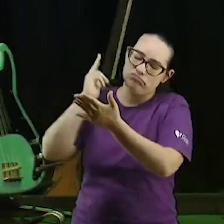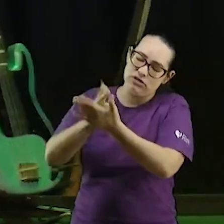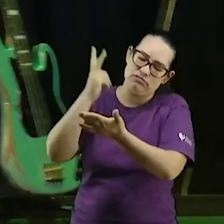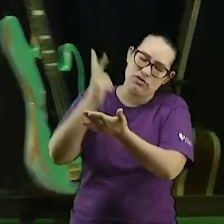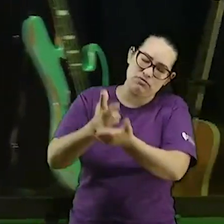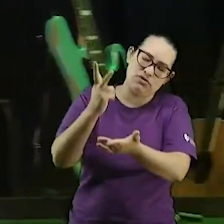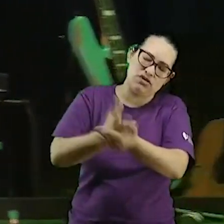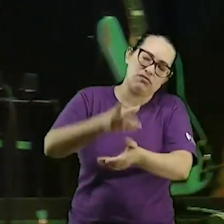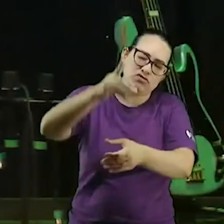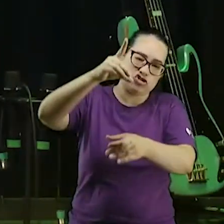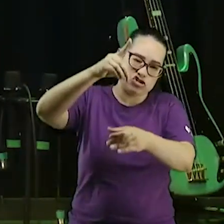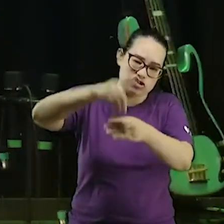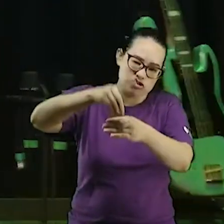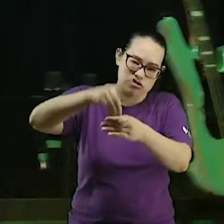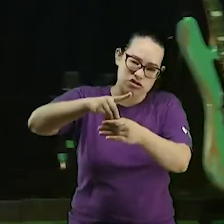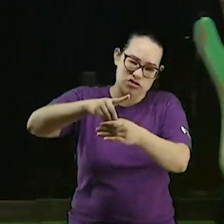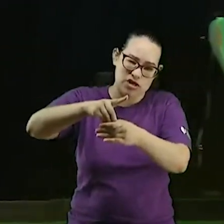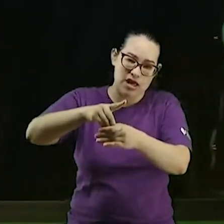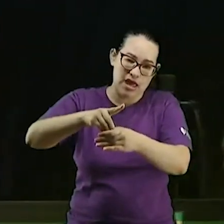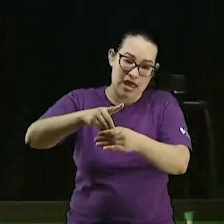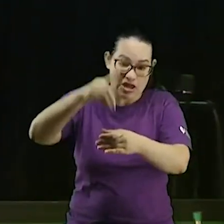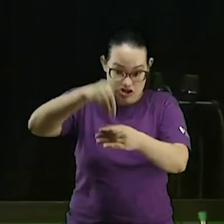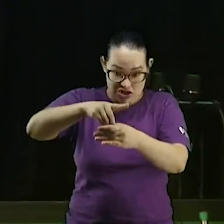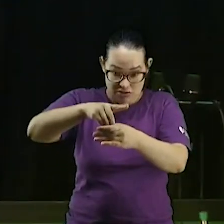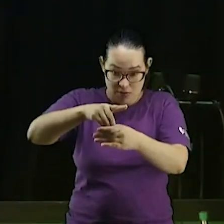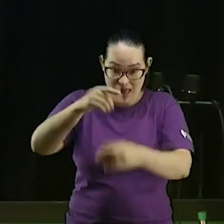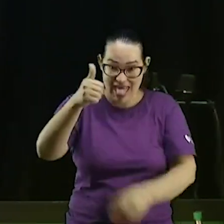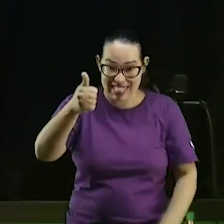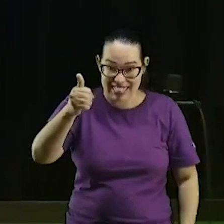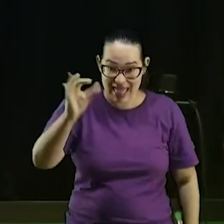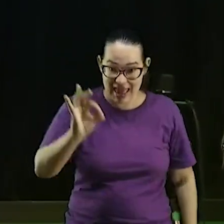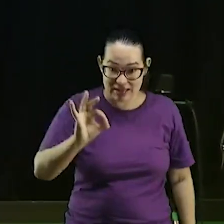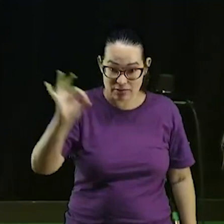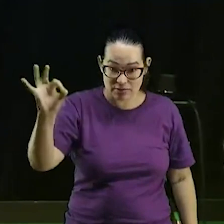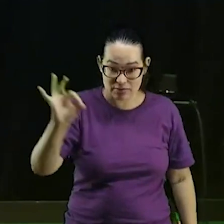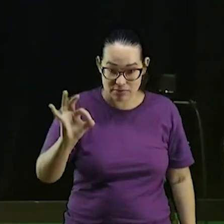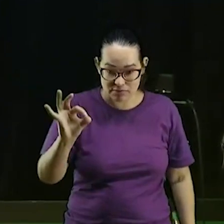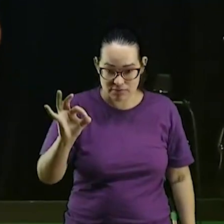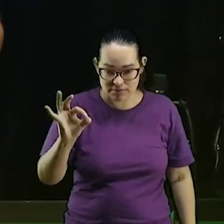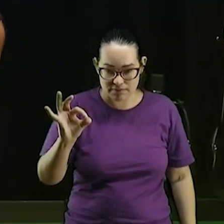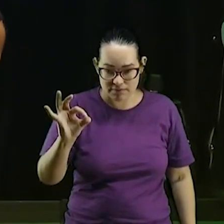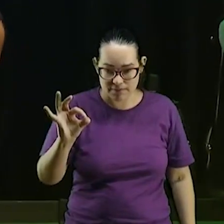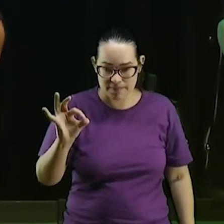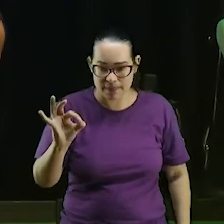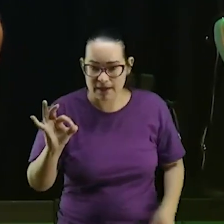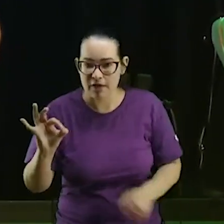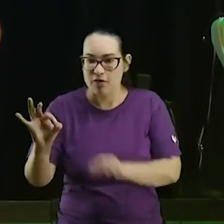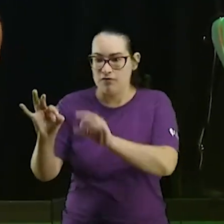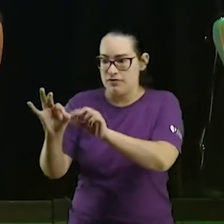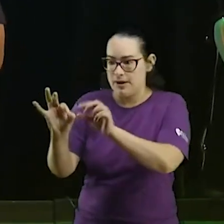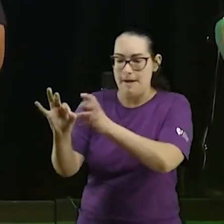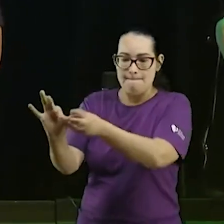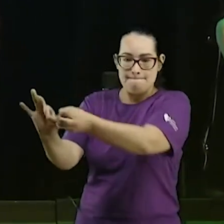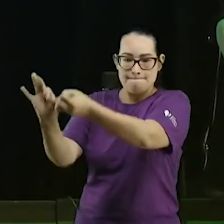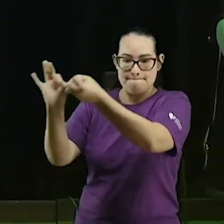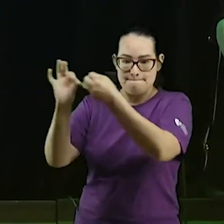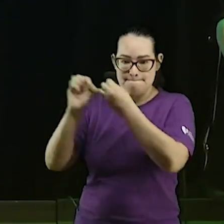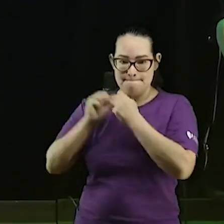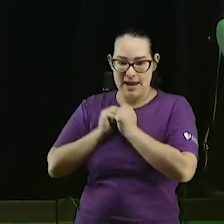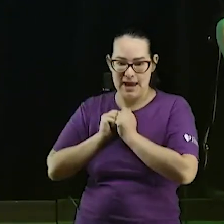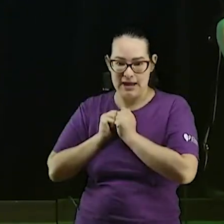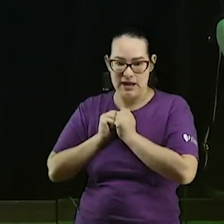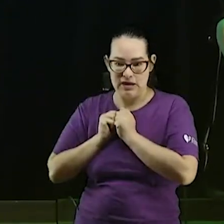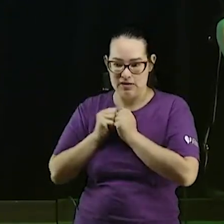dízimo é 10% aquilo que você toma para você você está sendo